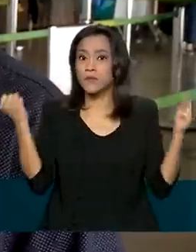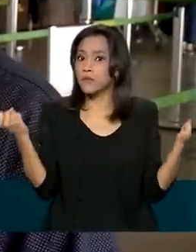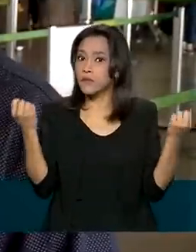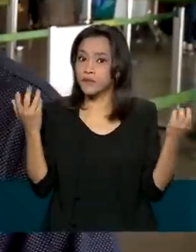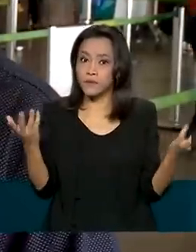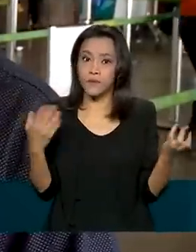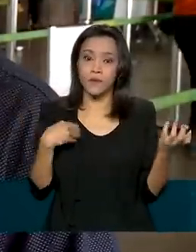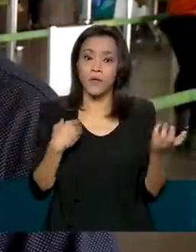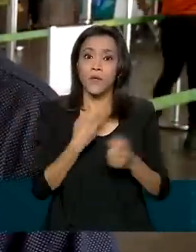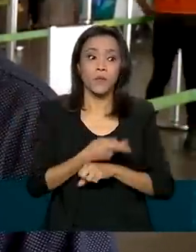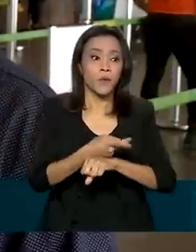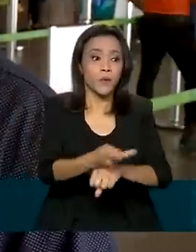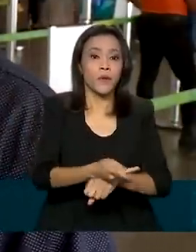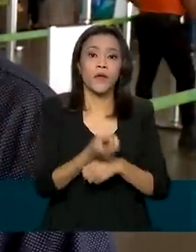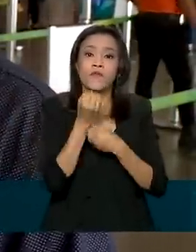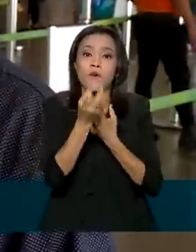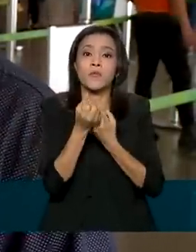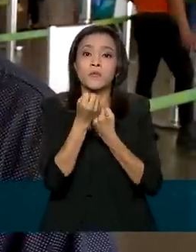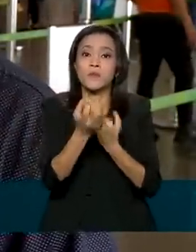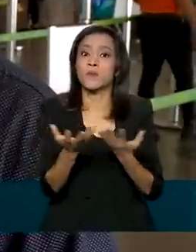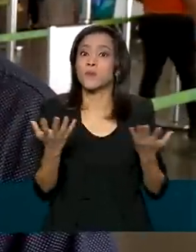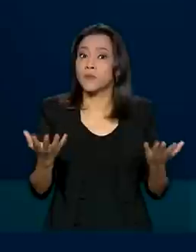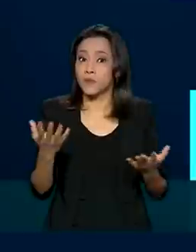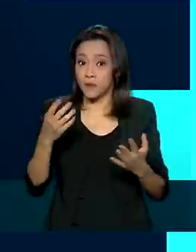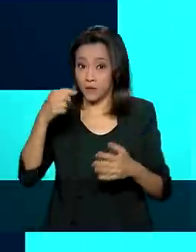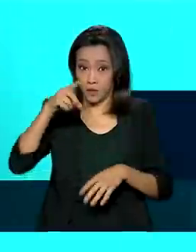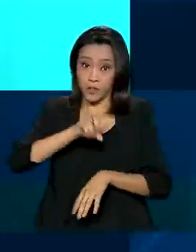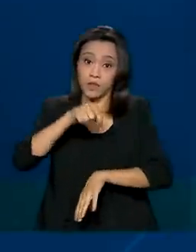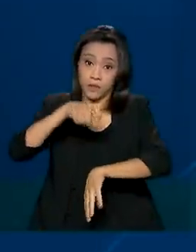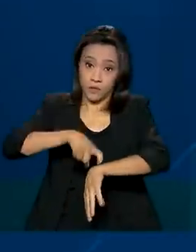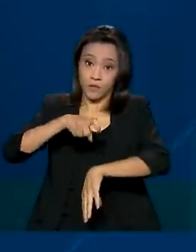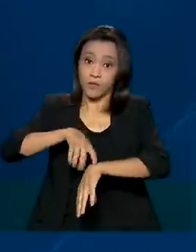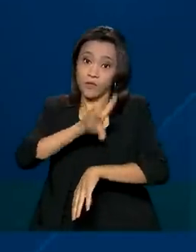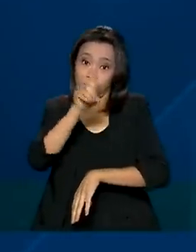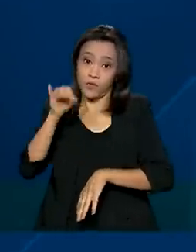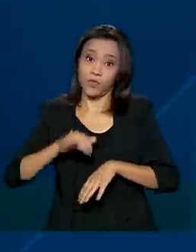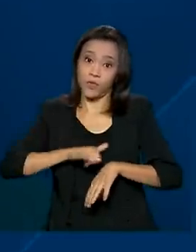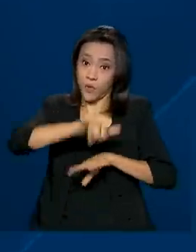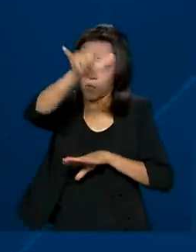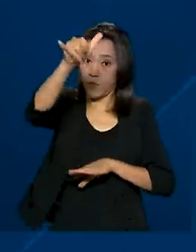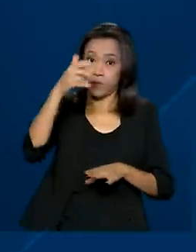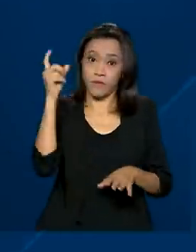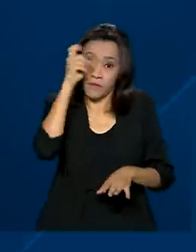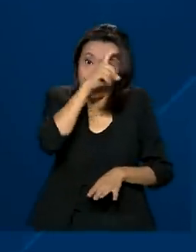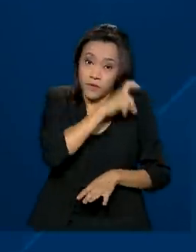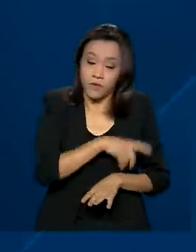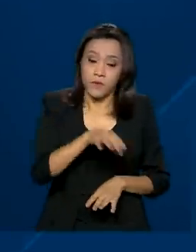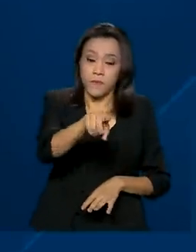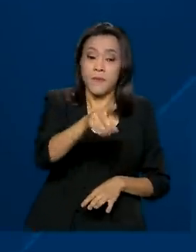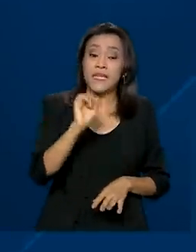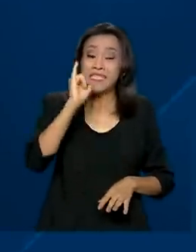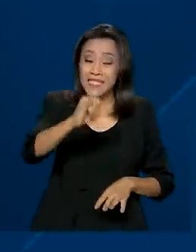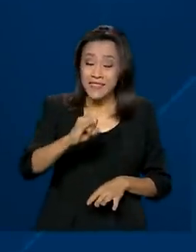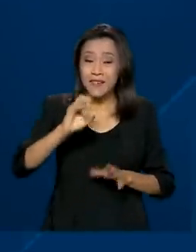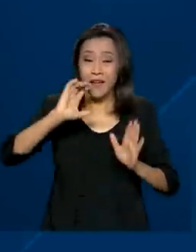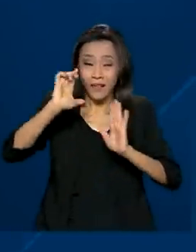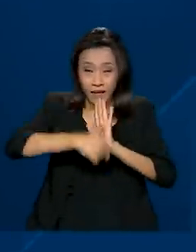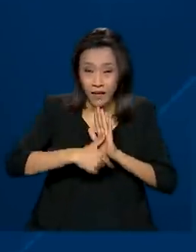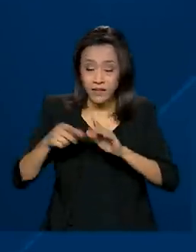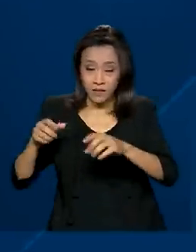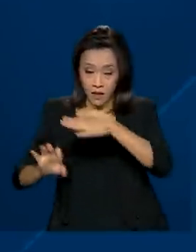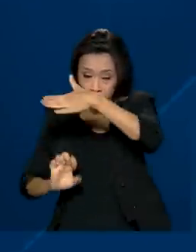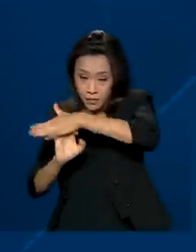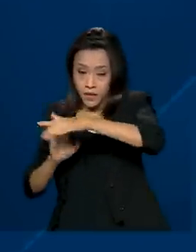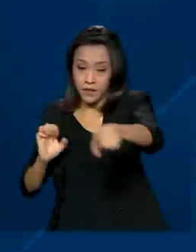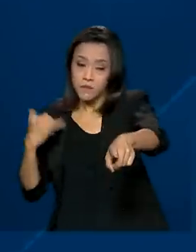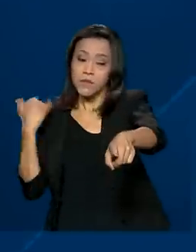até conseguir informações lá no aeroporto naquele dia. As empresas devem informar imediatamente se houver atraso, cancelamento